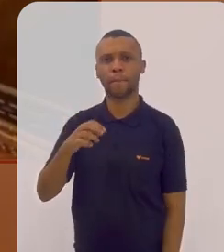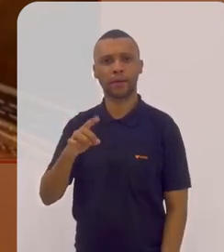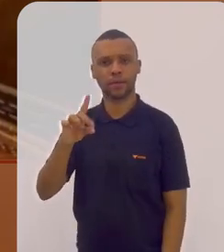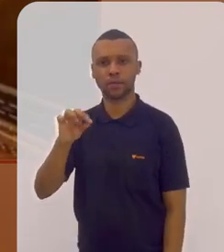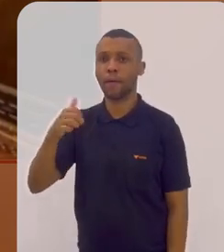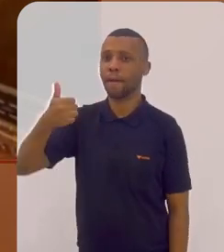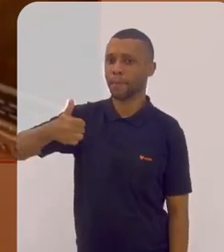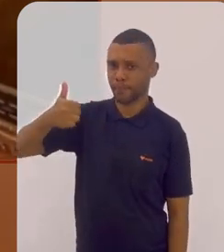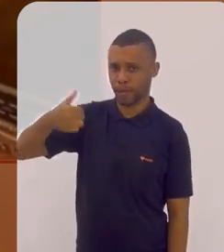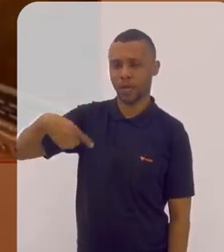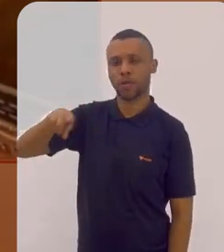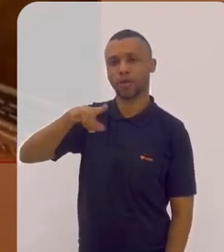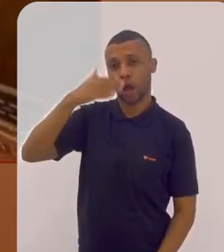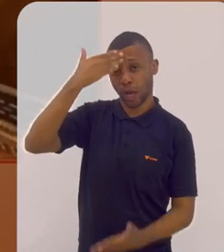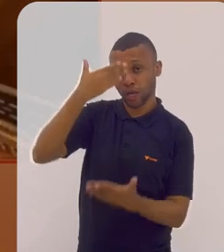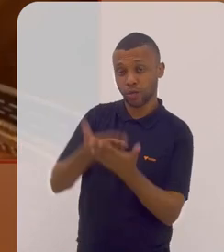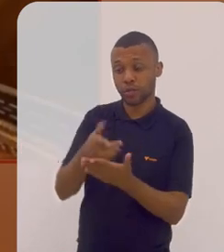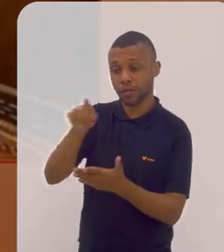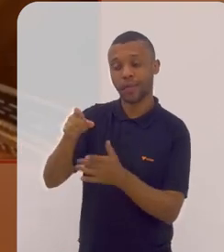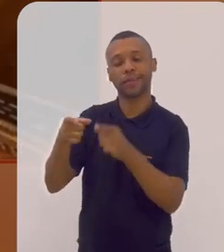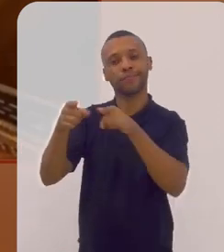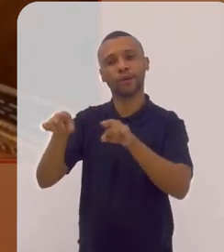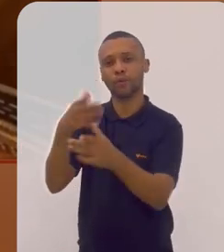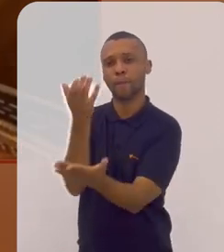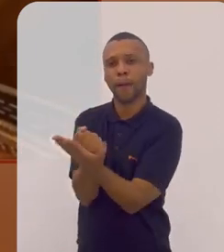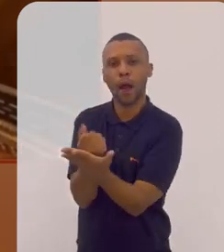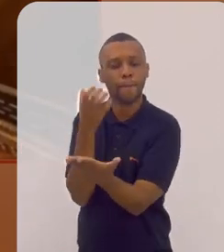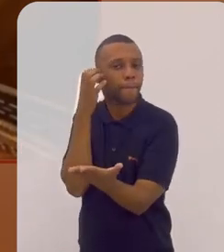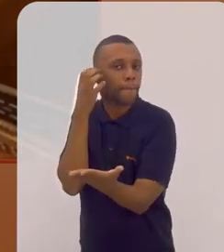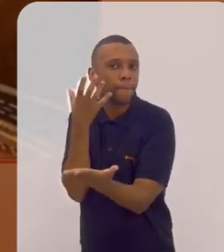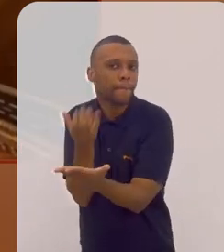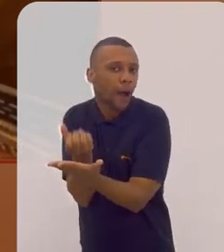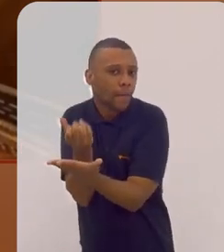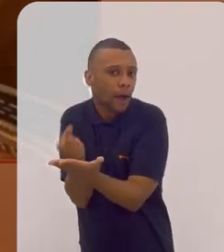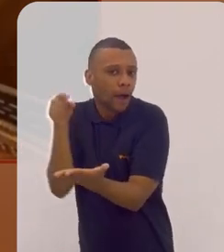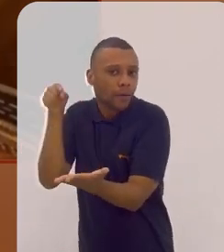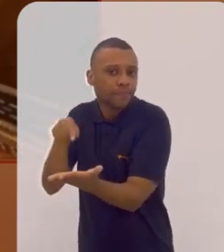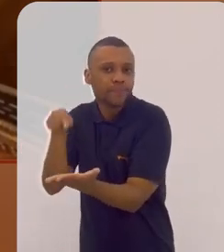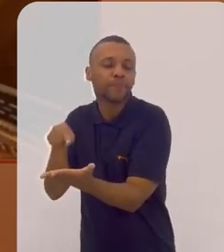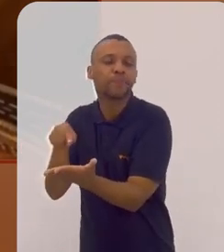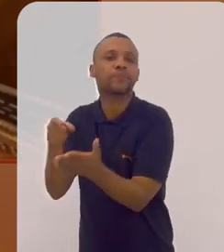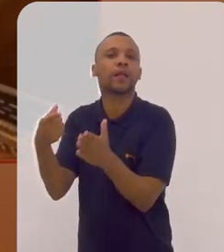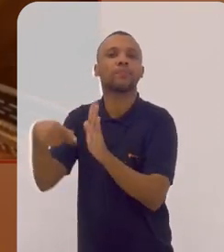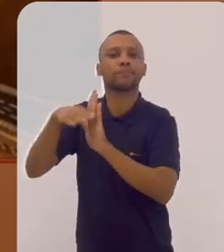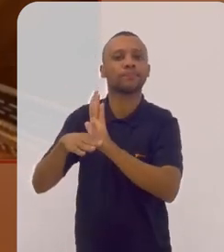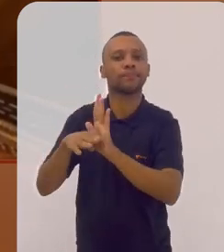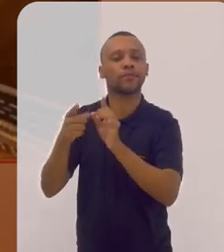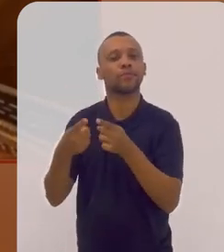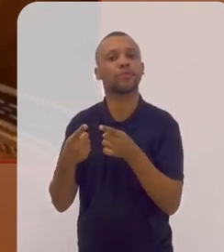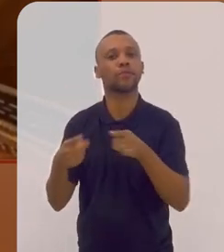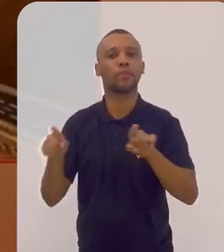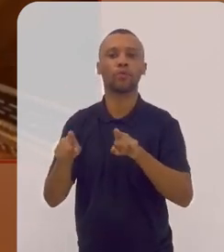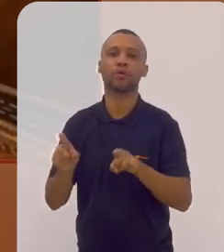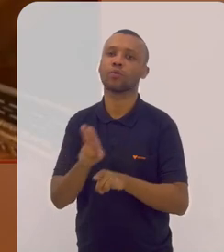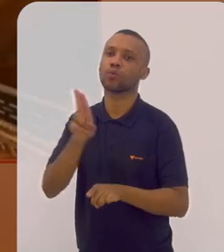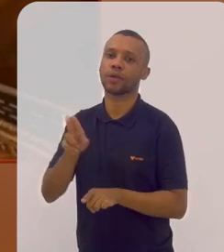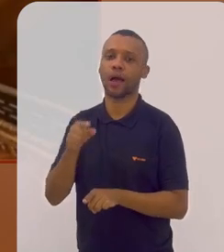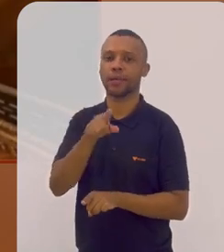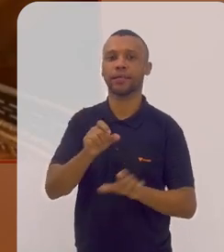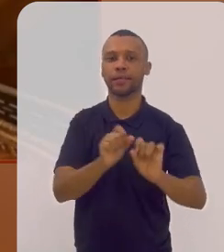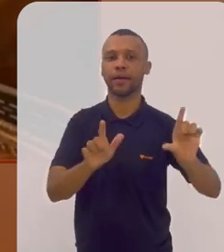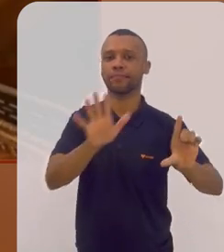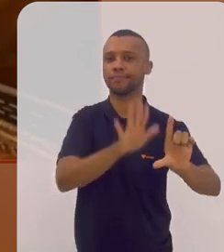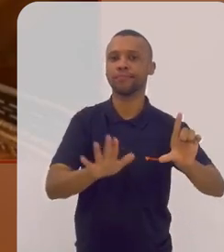e espero que esse álbum tenha bastante sucesso as partituras utilizadas foram as no Música Brasileis